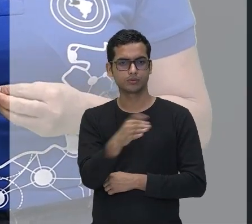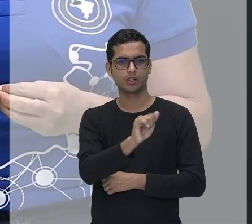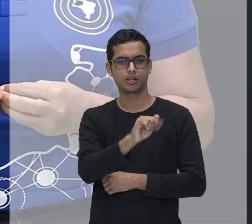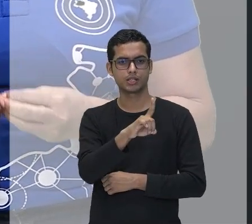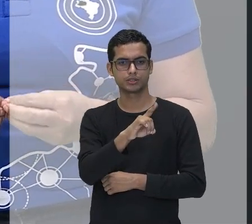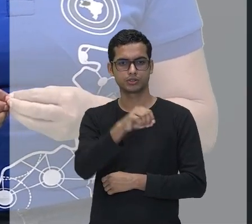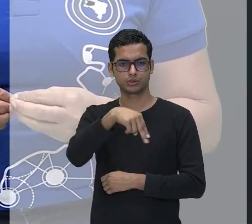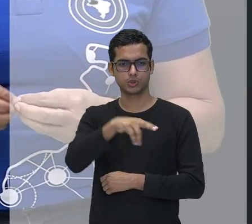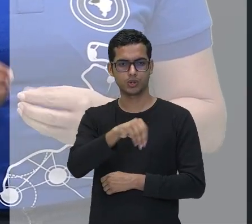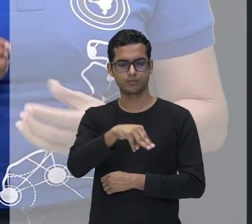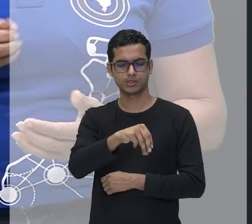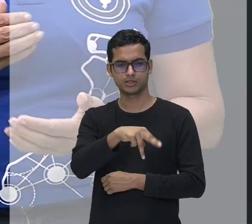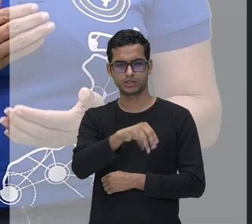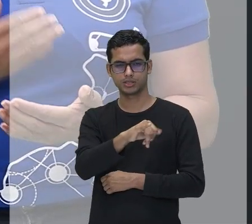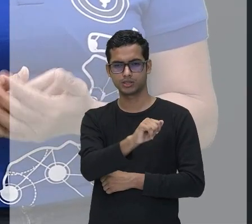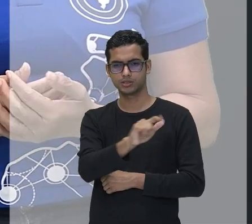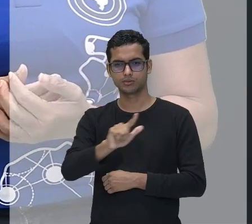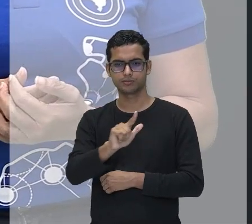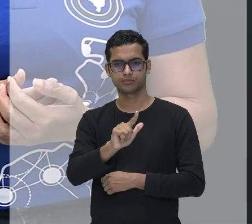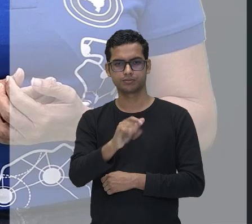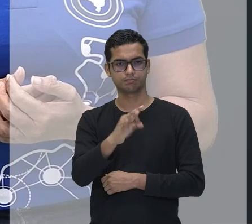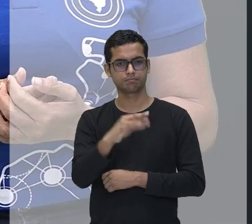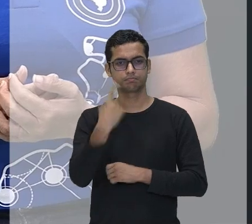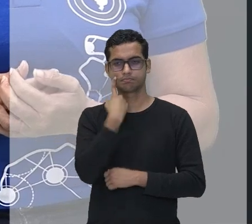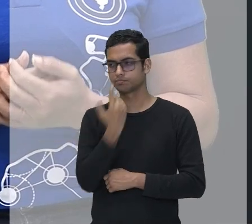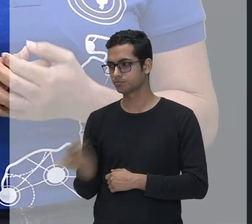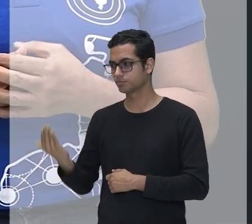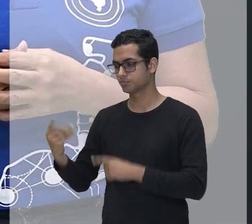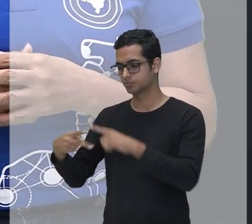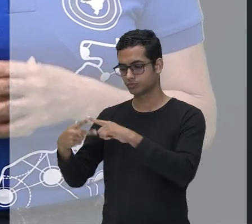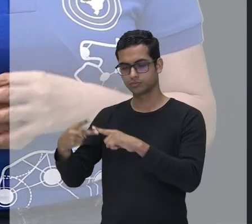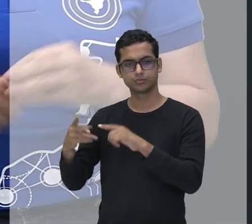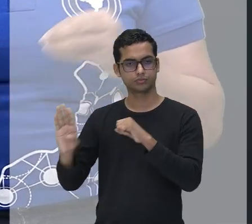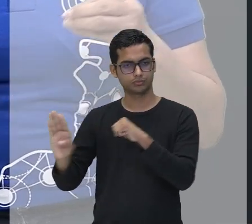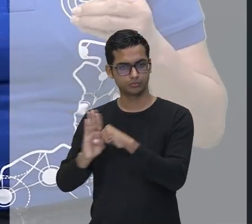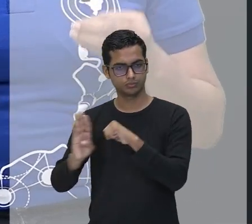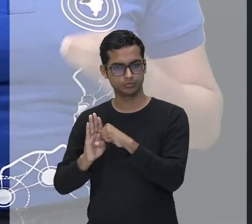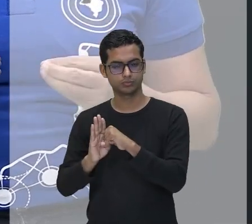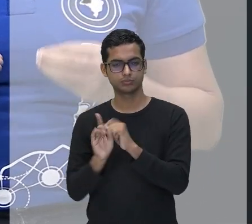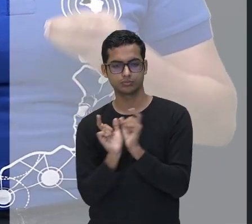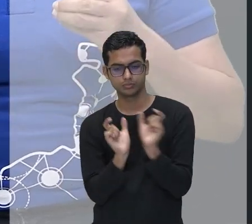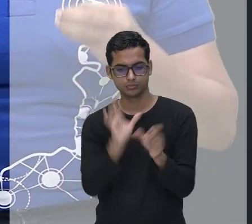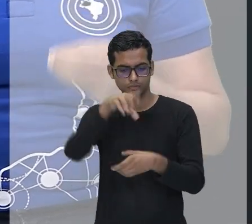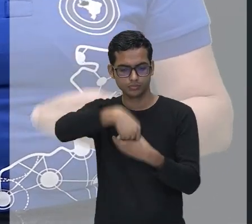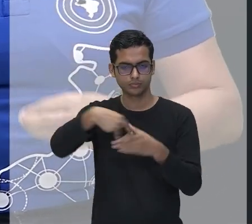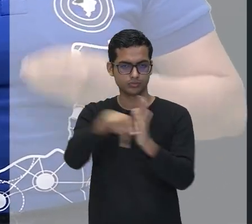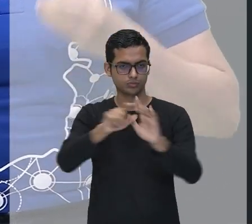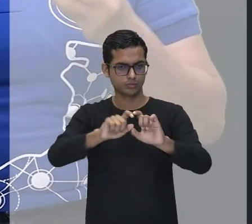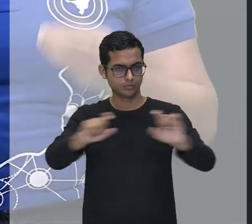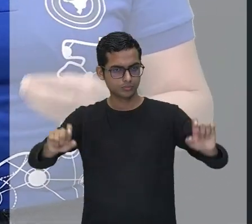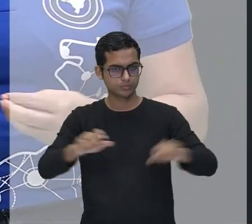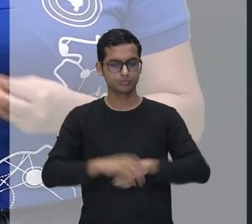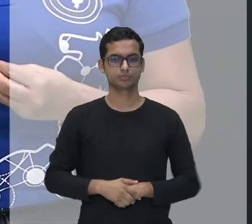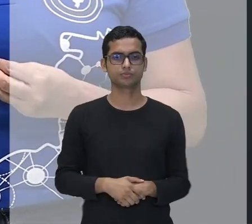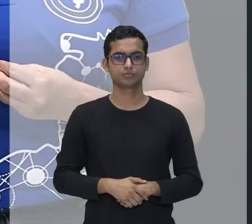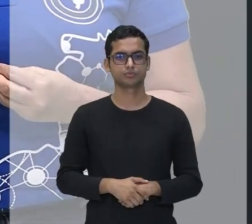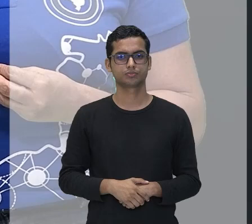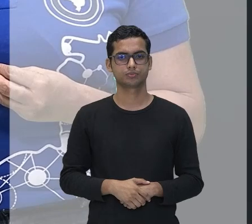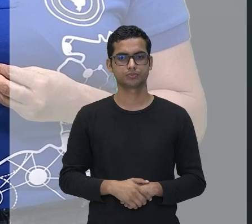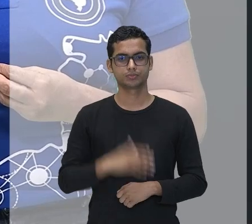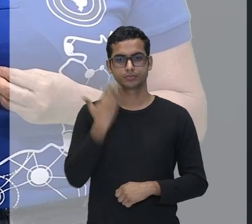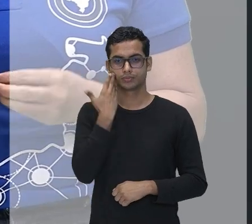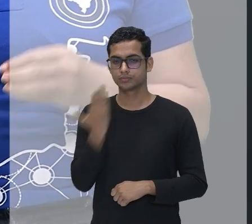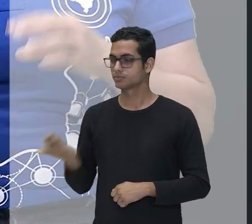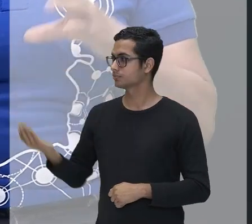substantivos. Manoel agiu com paciência e coragem admiráveis.